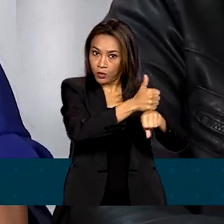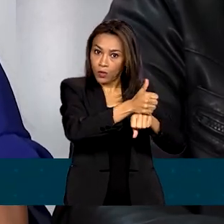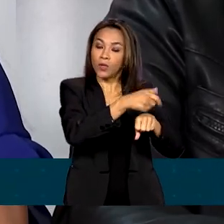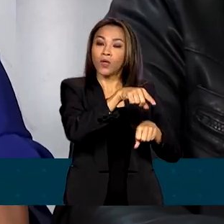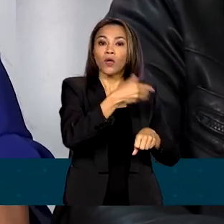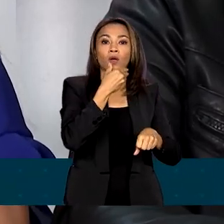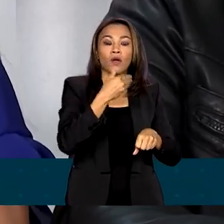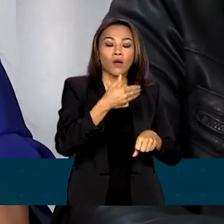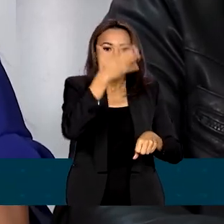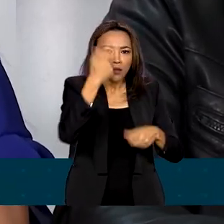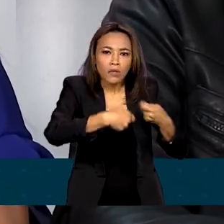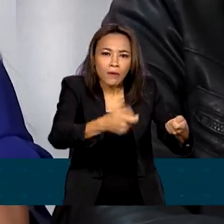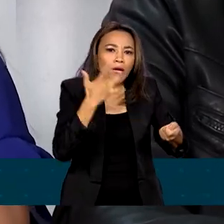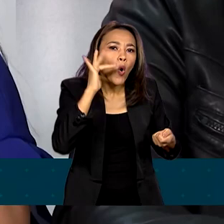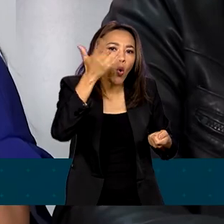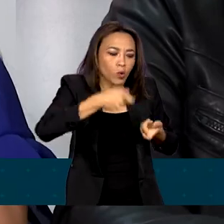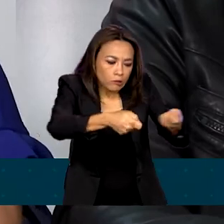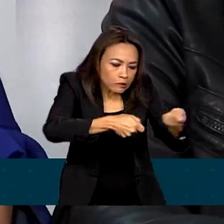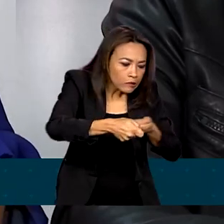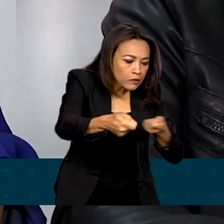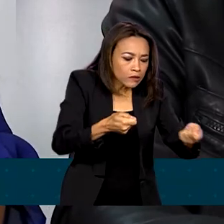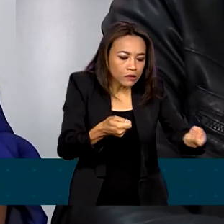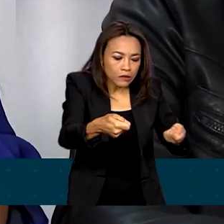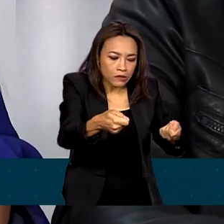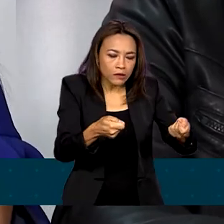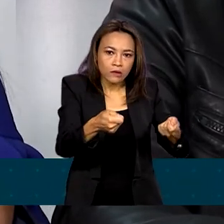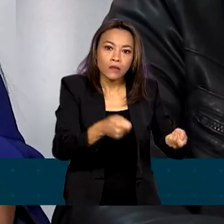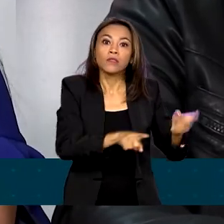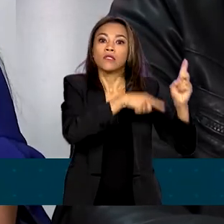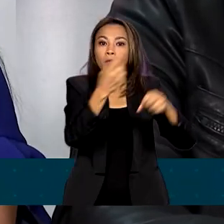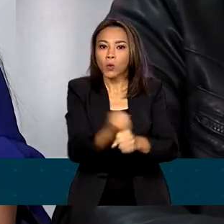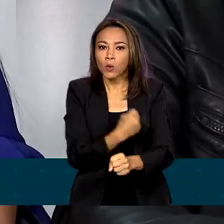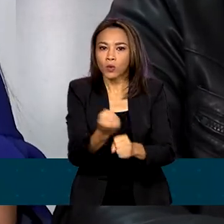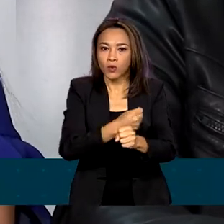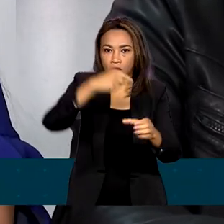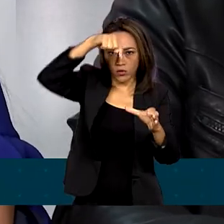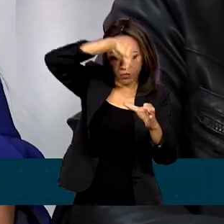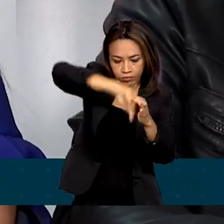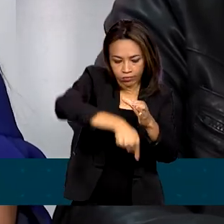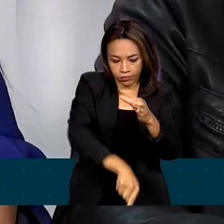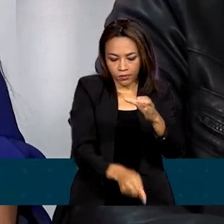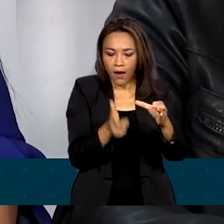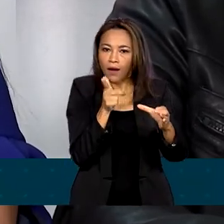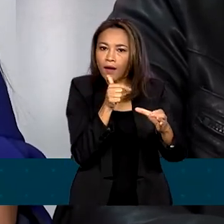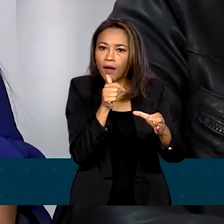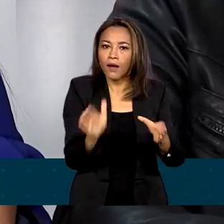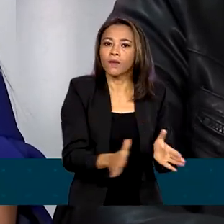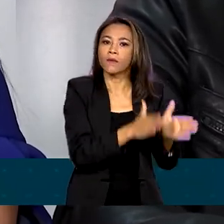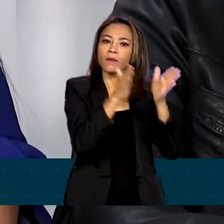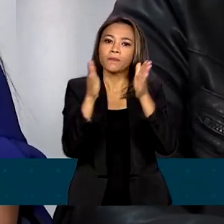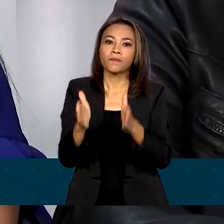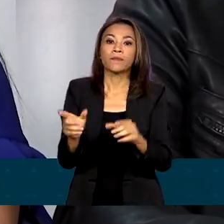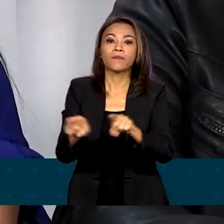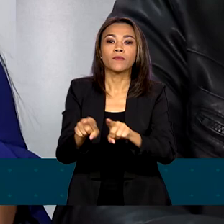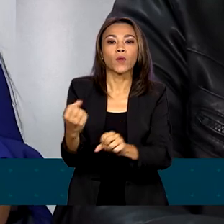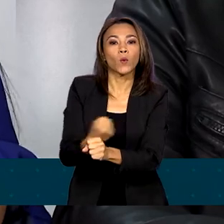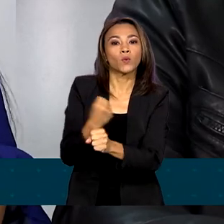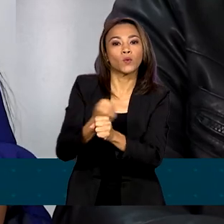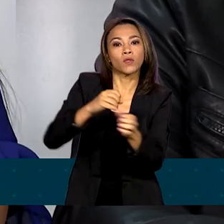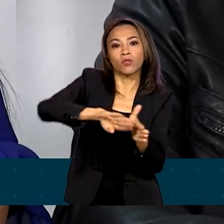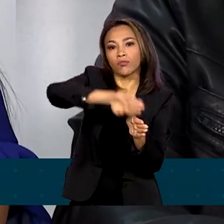garantir a construção de poços artesianos e também de uma estrutura de